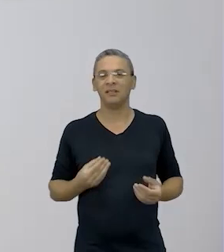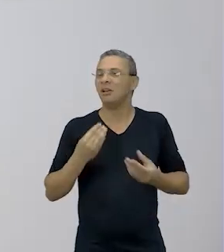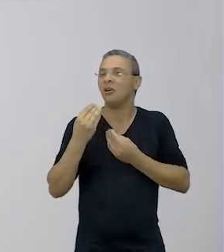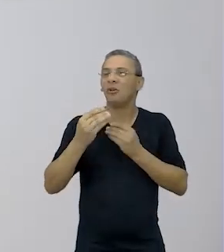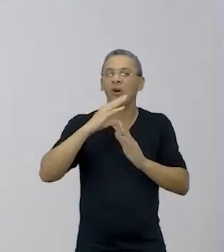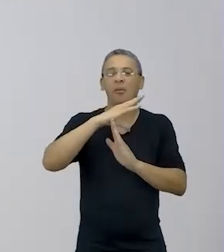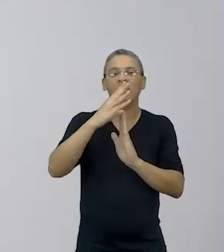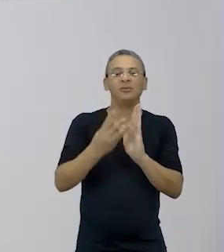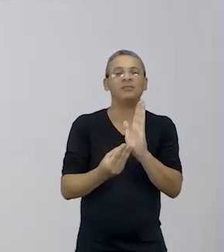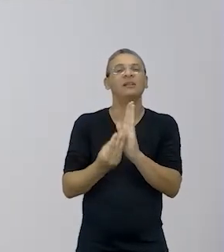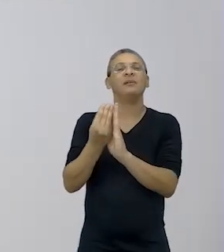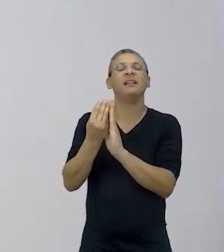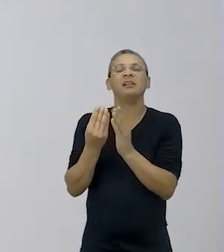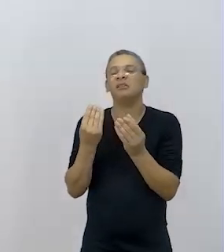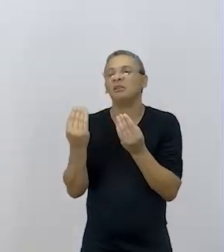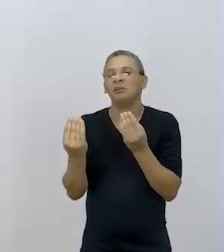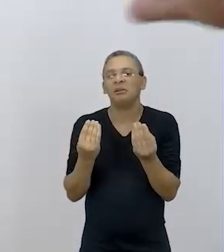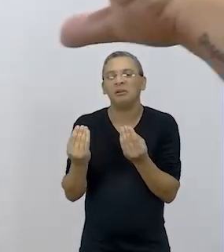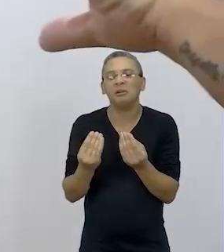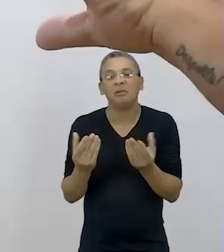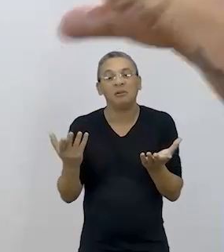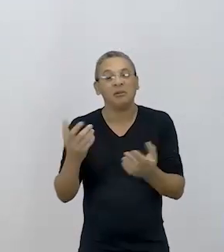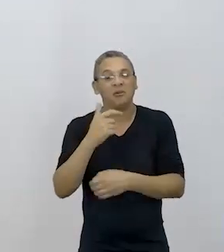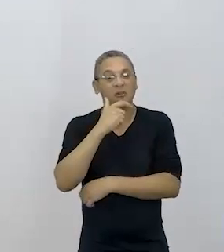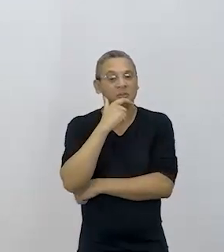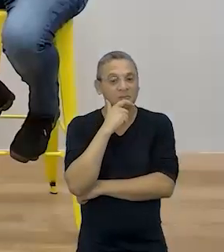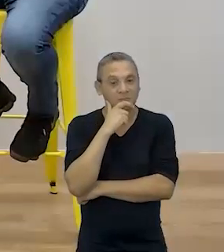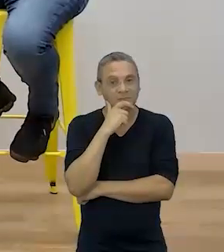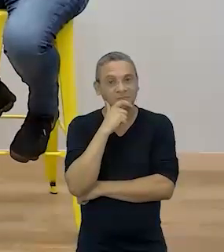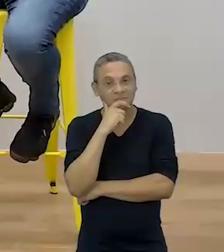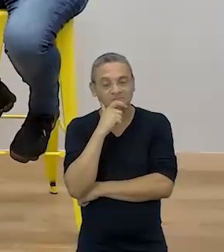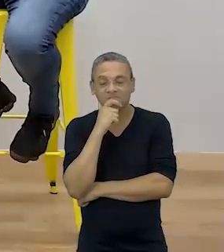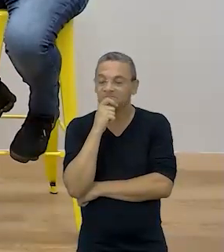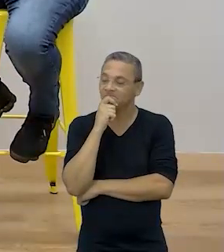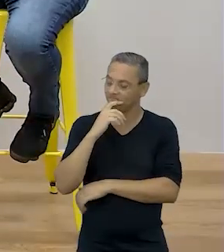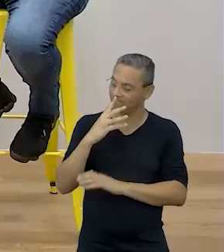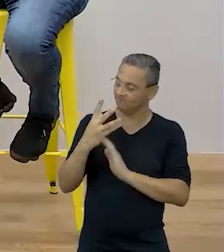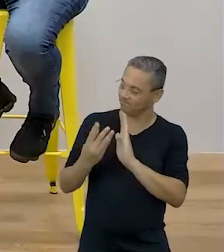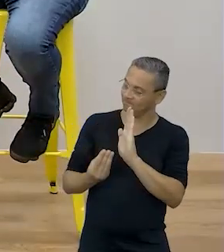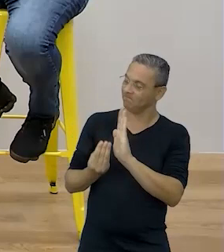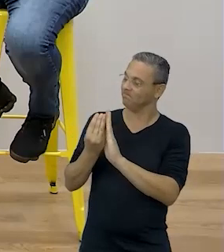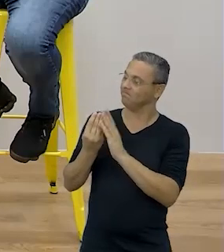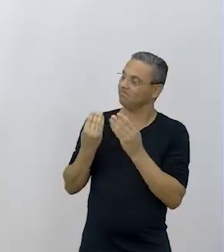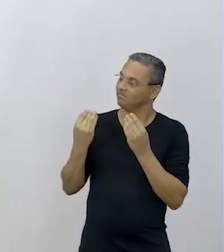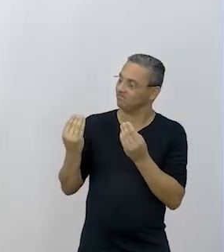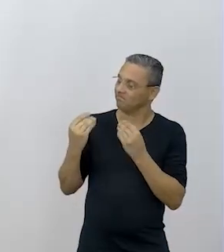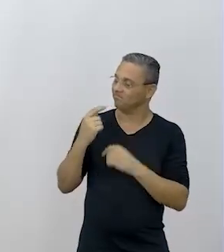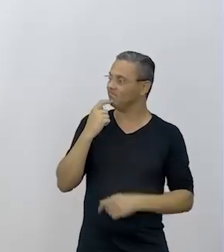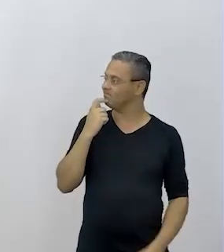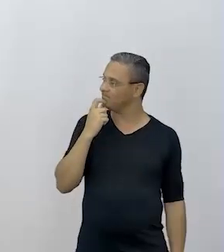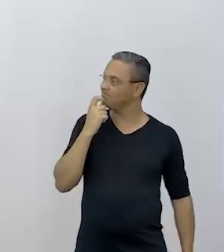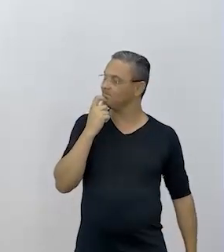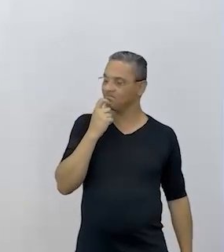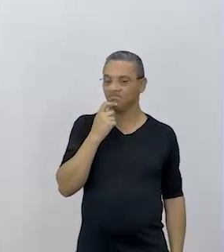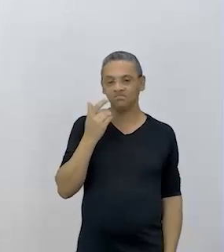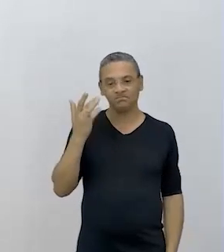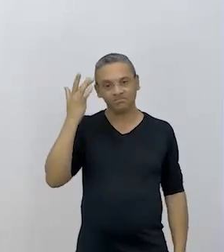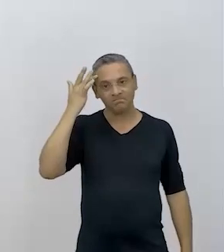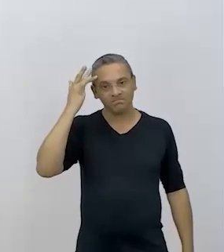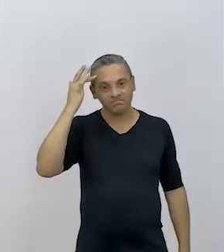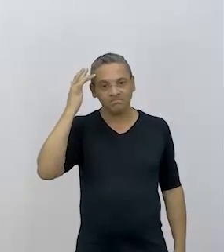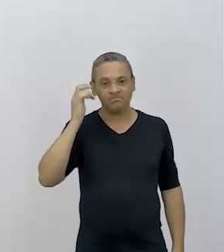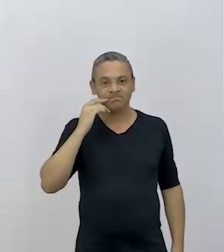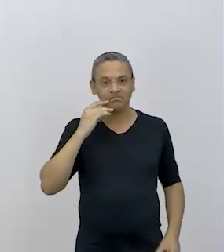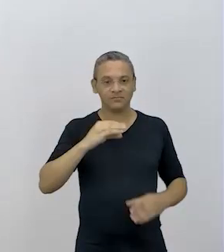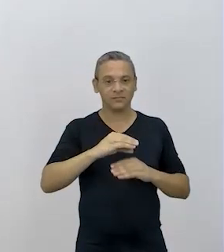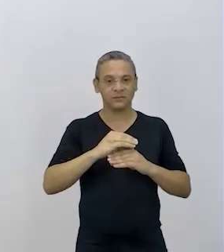sustentabilidade? Se ele é fácil A vai anotando aí, Onde que entra a sustentabilidade? Então eu acredito que pouca... Dá para